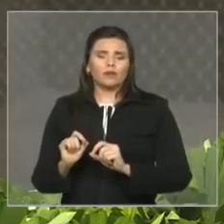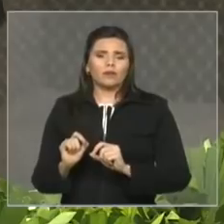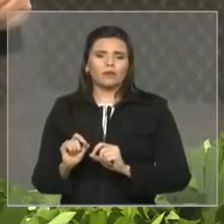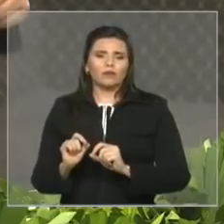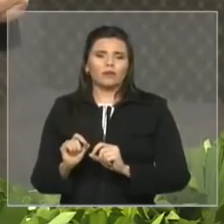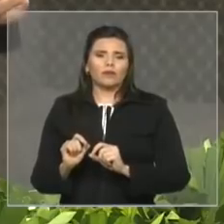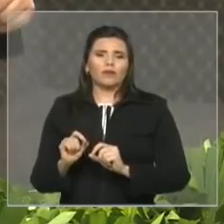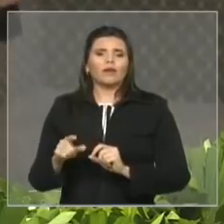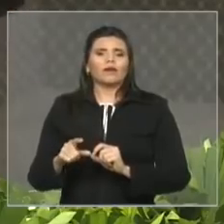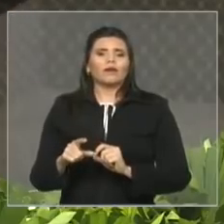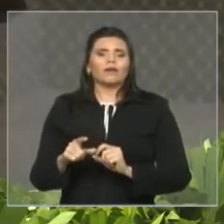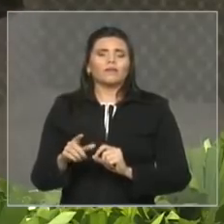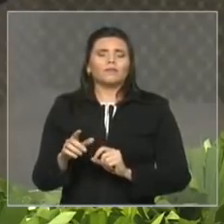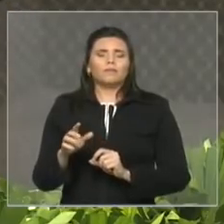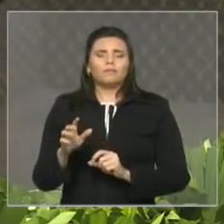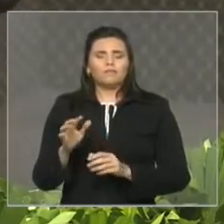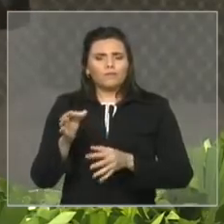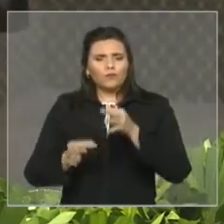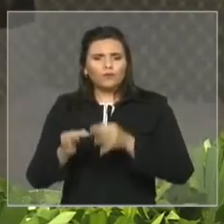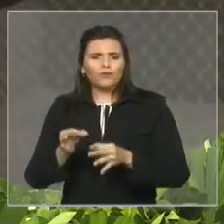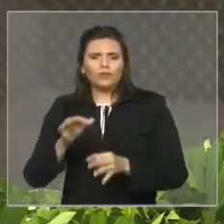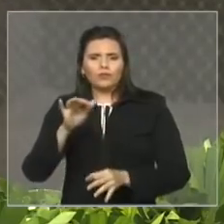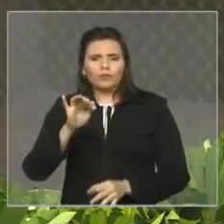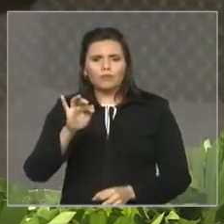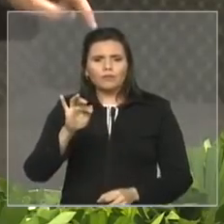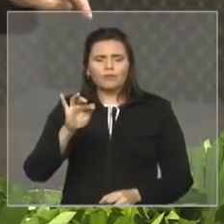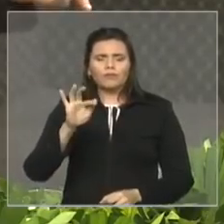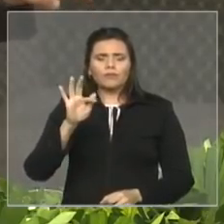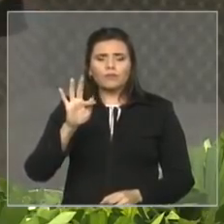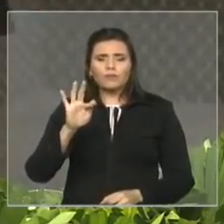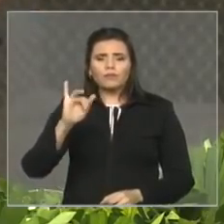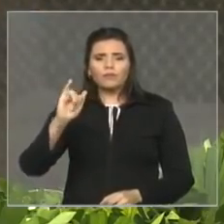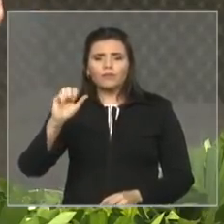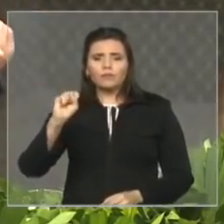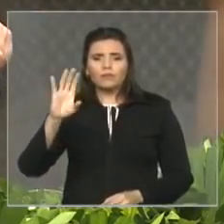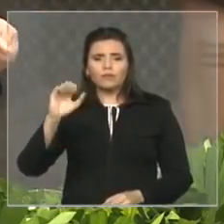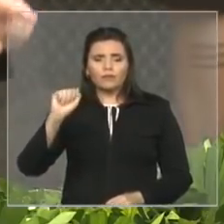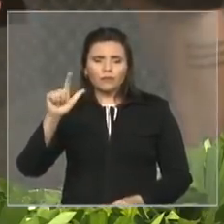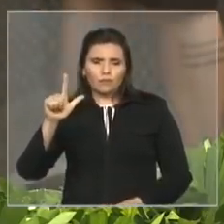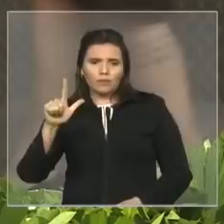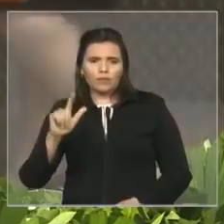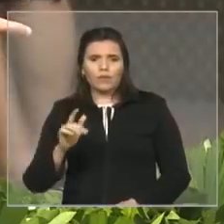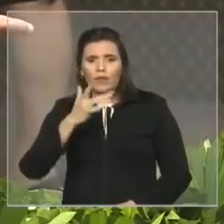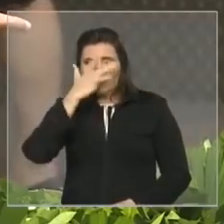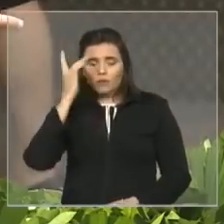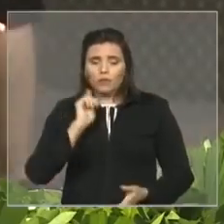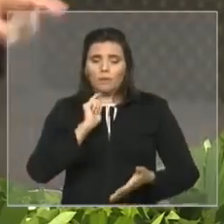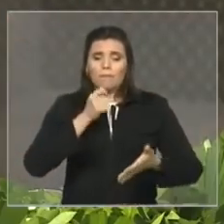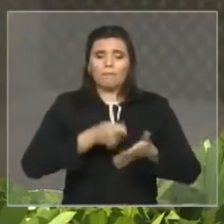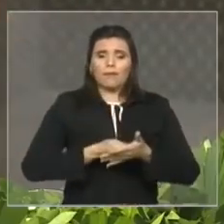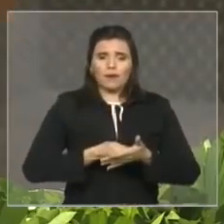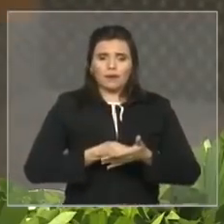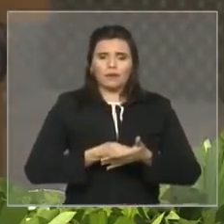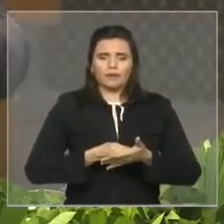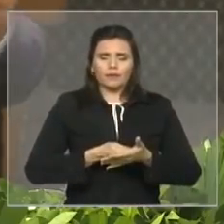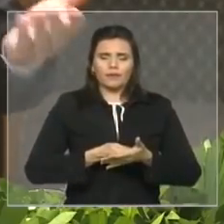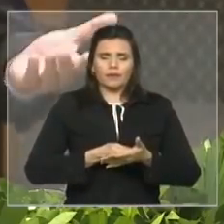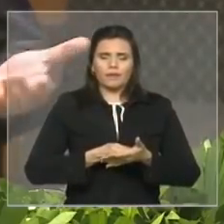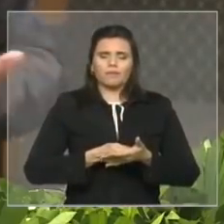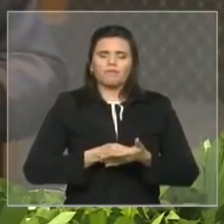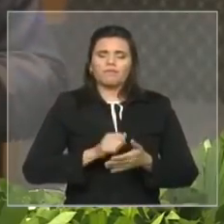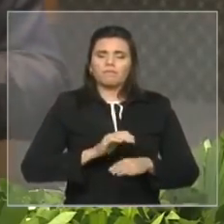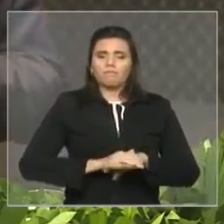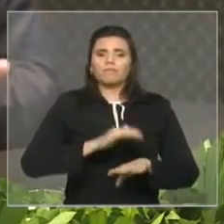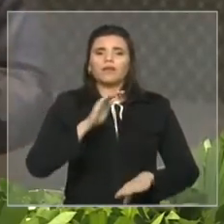justiça fiscal em quem tem mais paga mais e quem tem menos recebe mais benefícios que nada